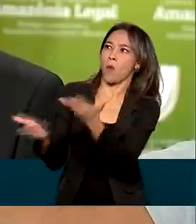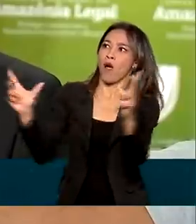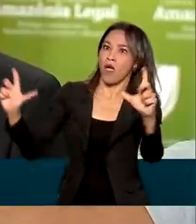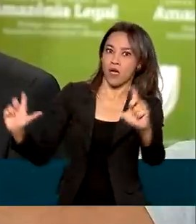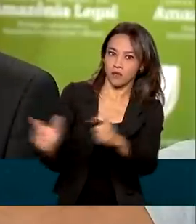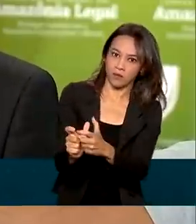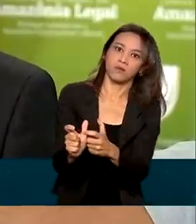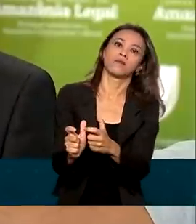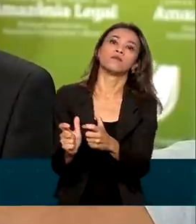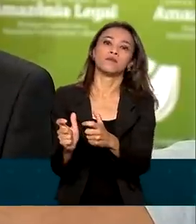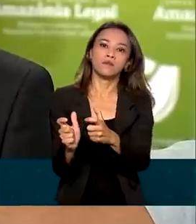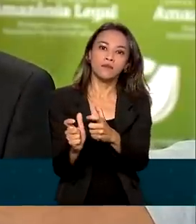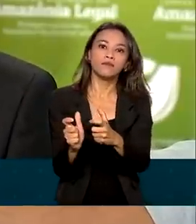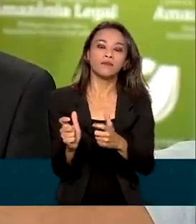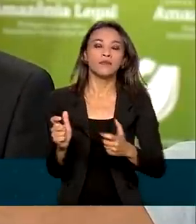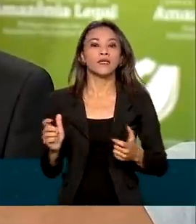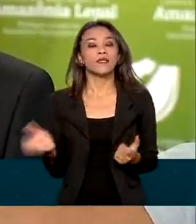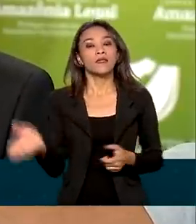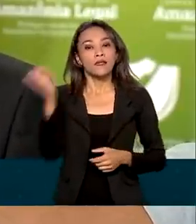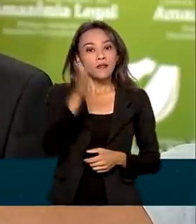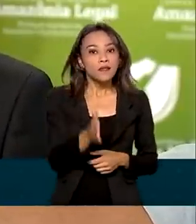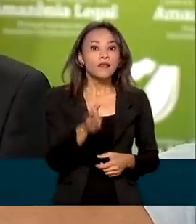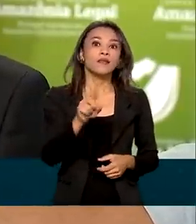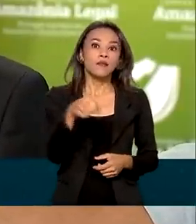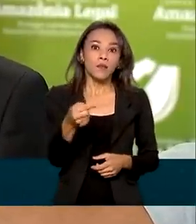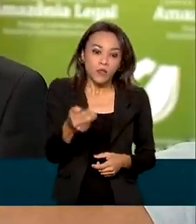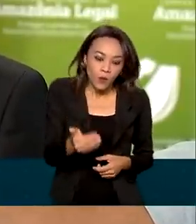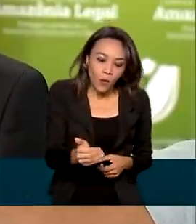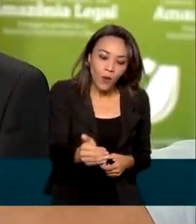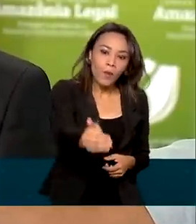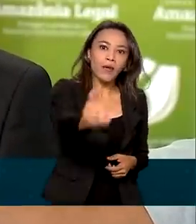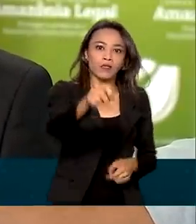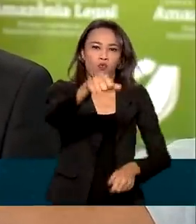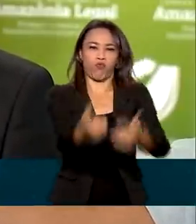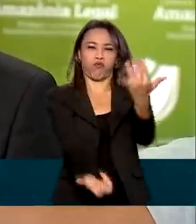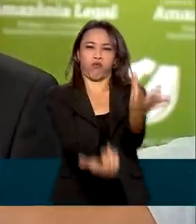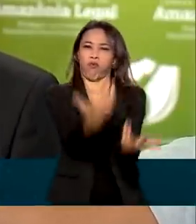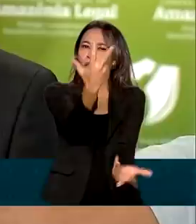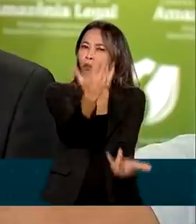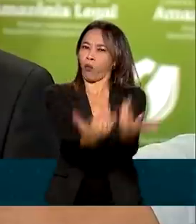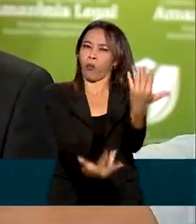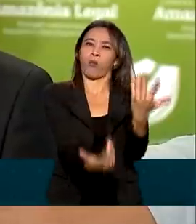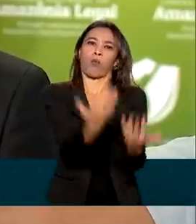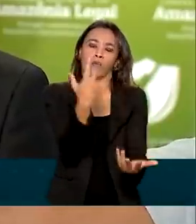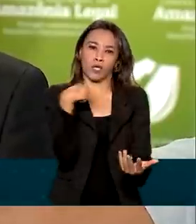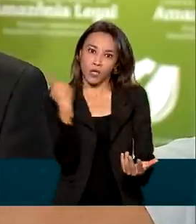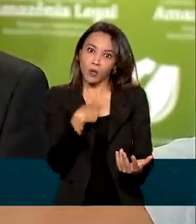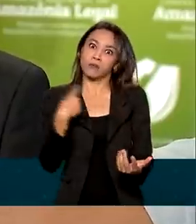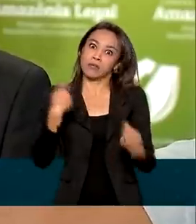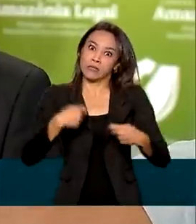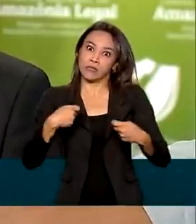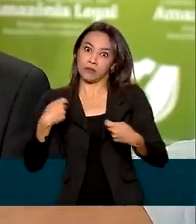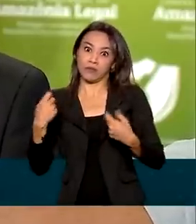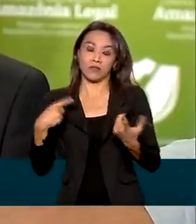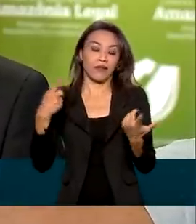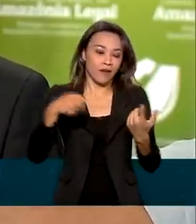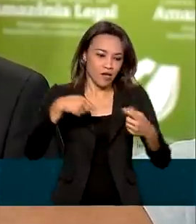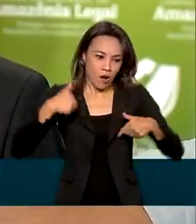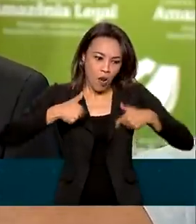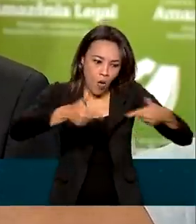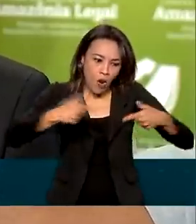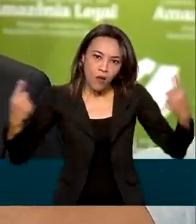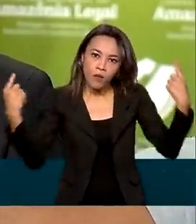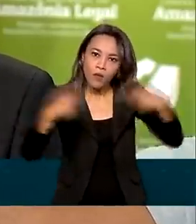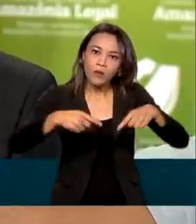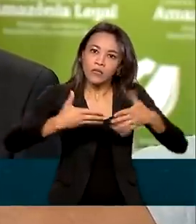factivo. E a partir daí inicia a temporada do fogo e que nós também temos que impedir. O ministro do Meio